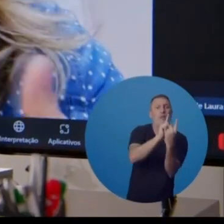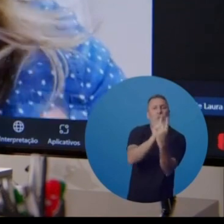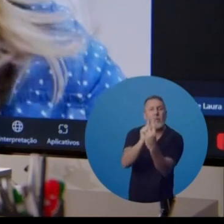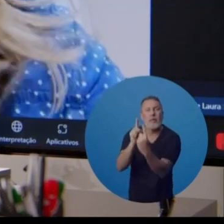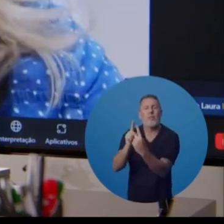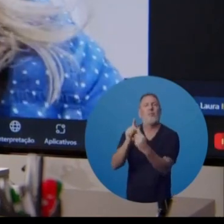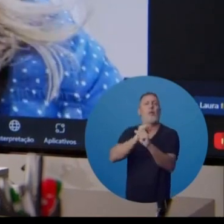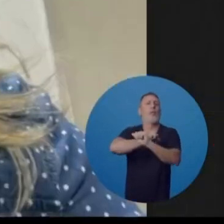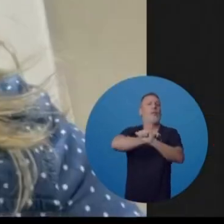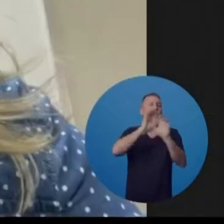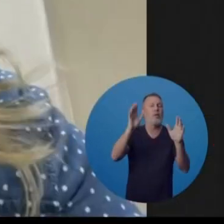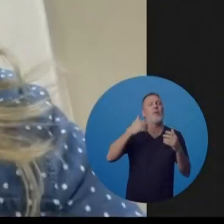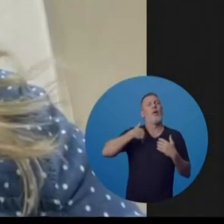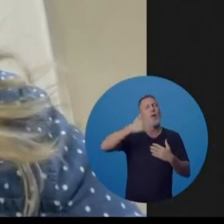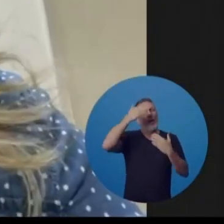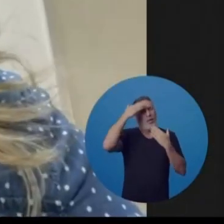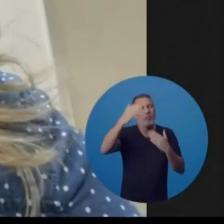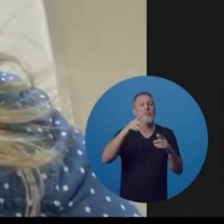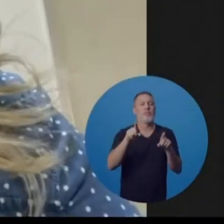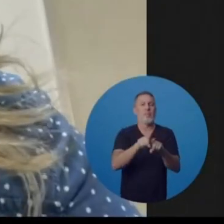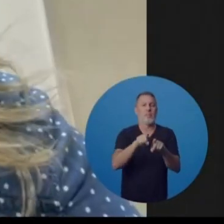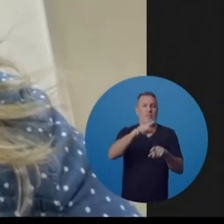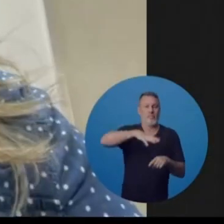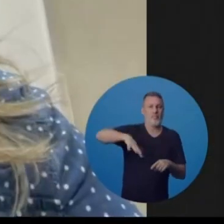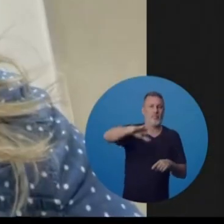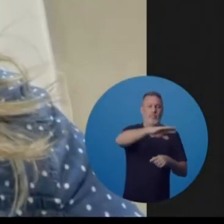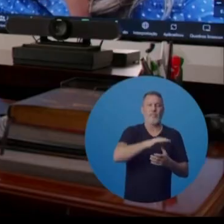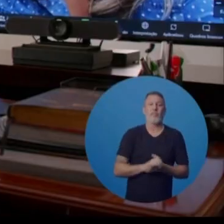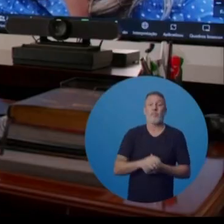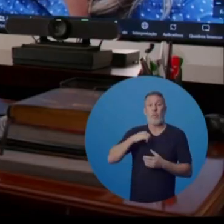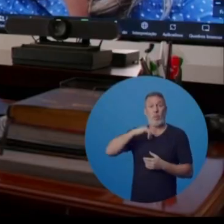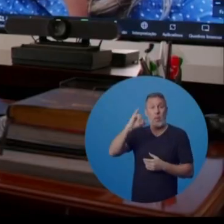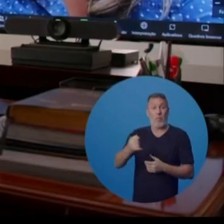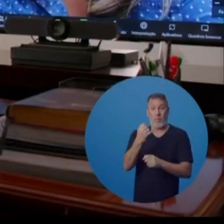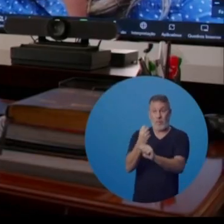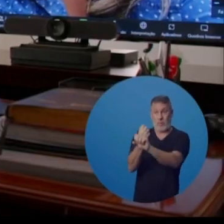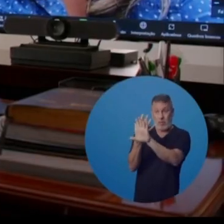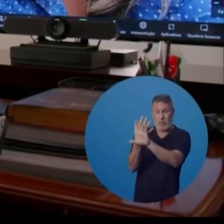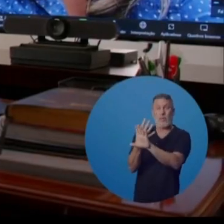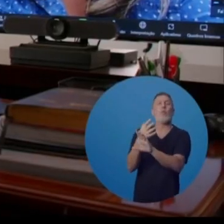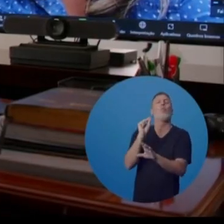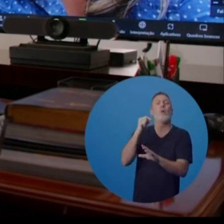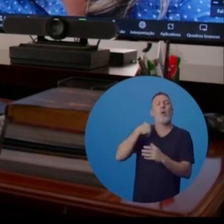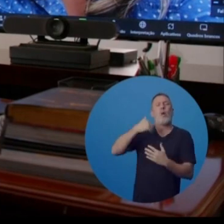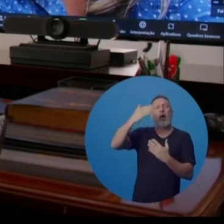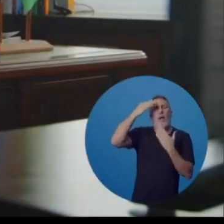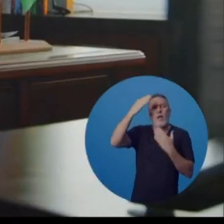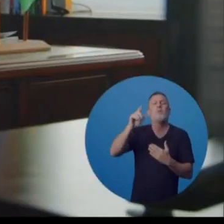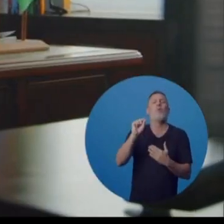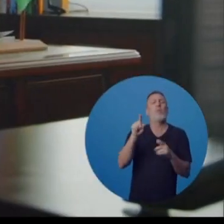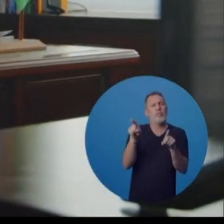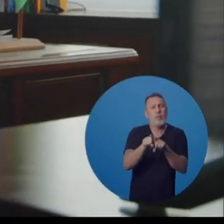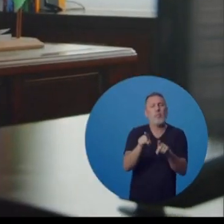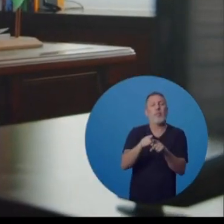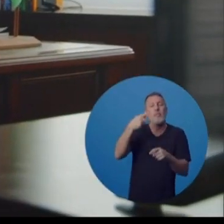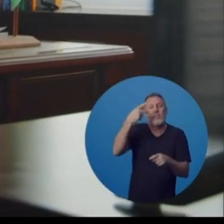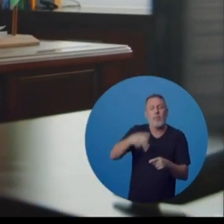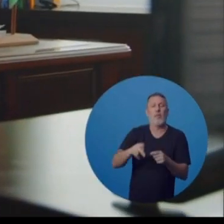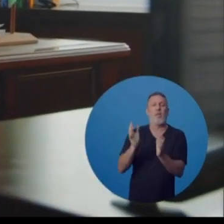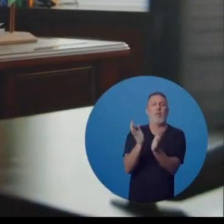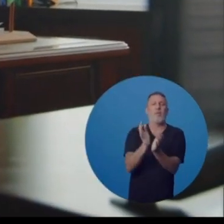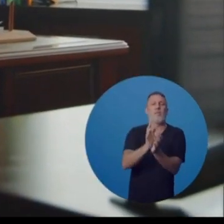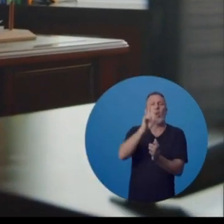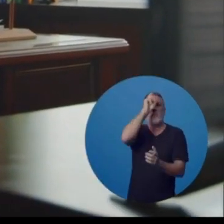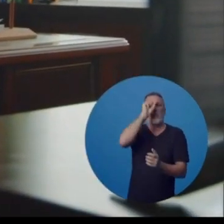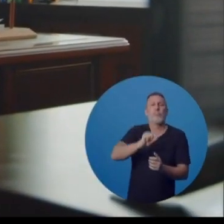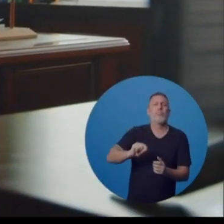melhor. E é esse agradecimento que eu tenho. Mas eu aproveito essa conversa nossa também pra agradecer toda a equipe